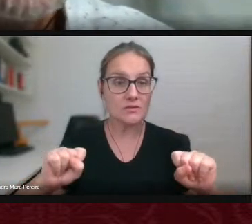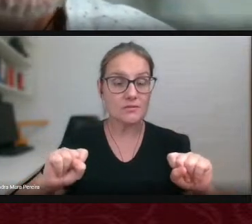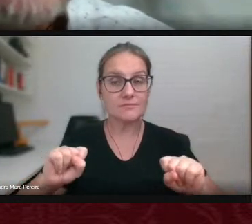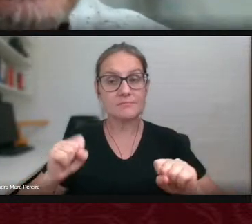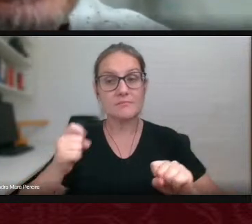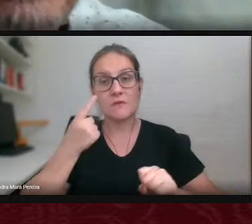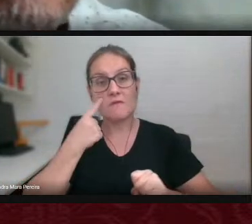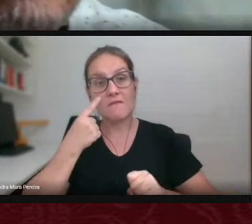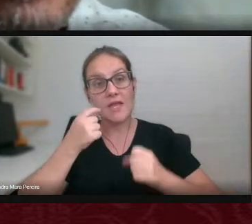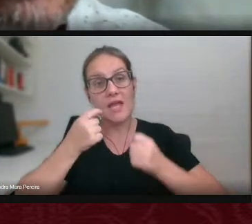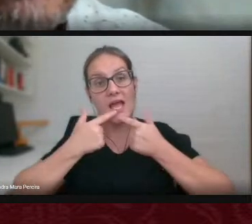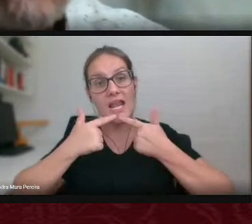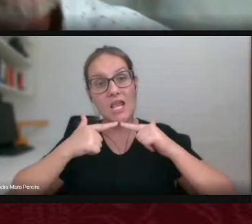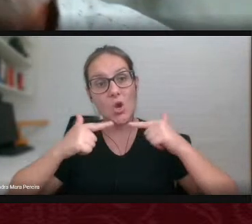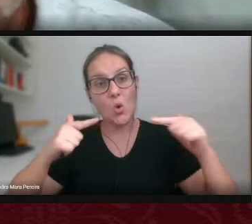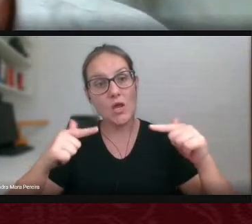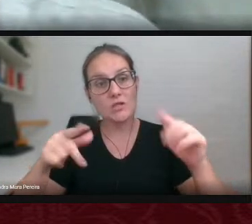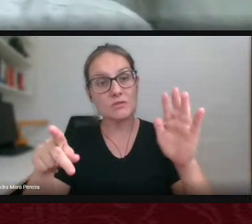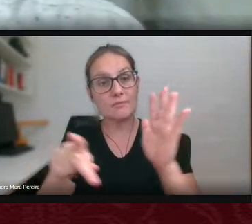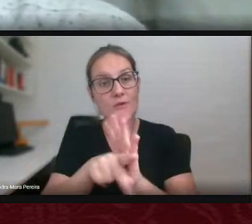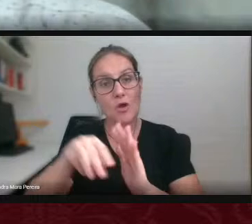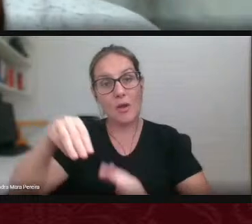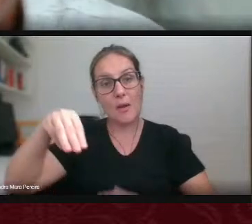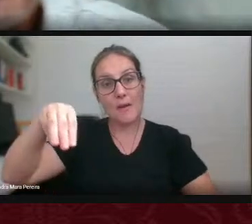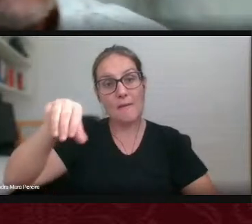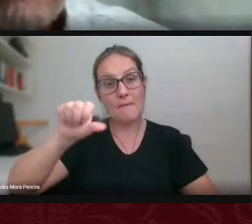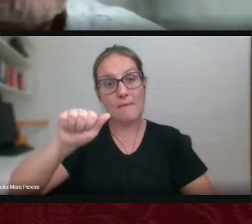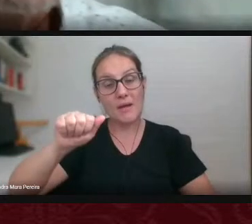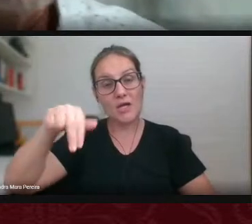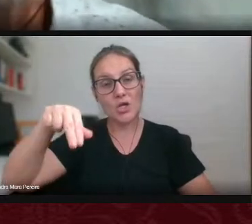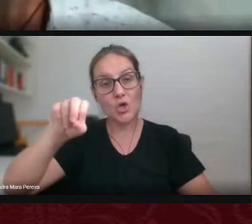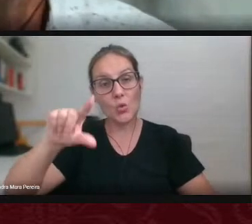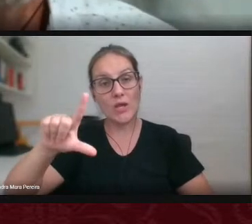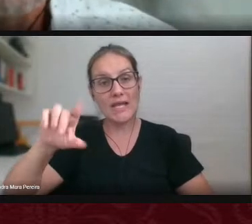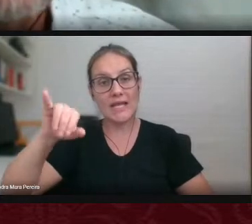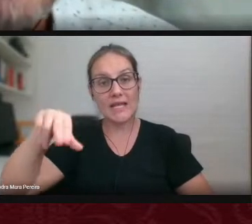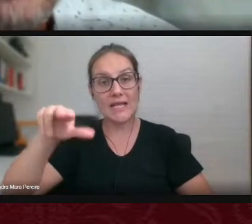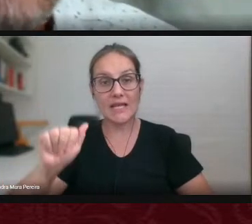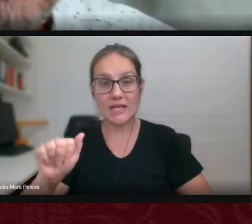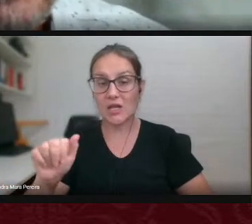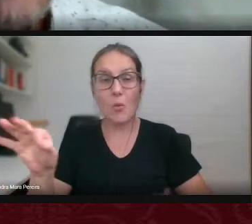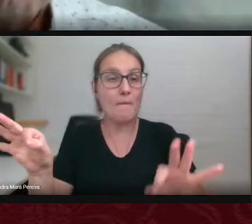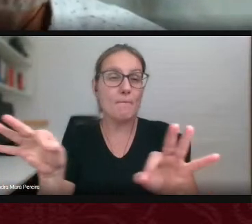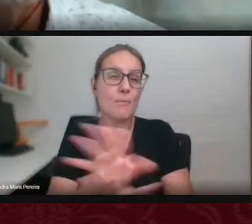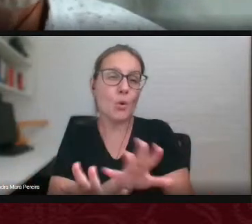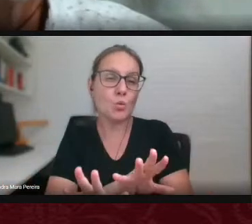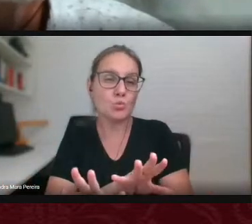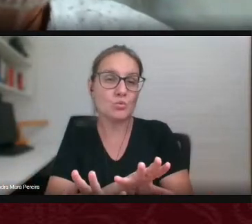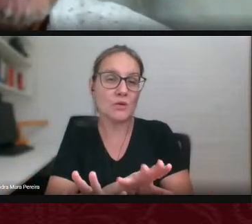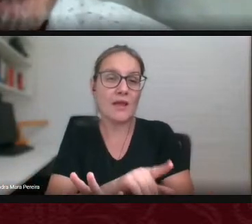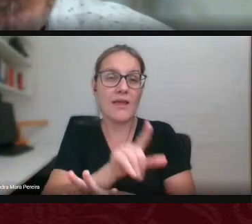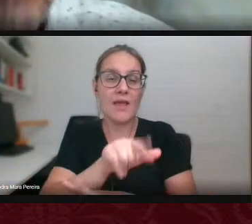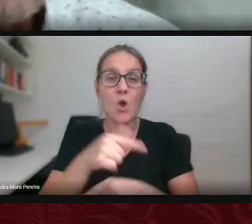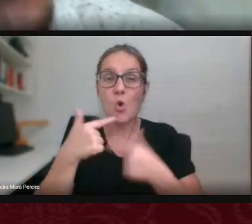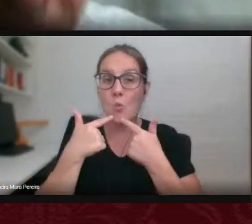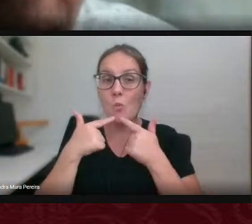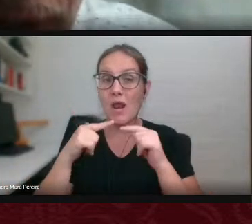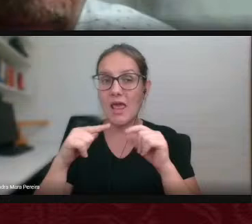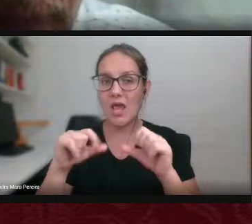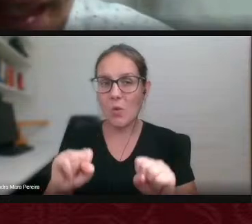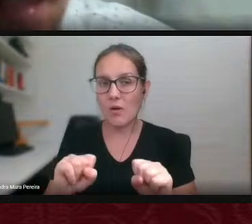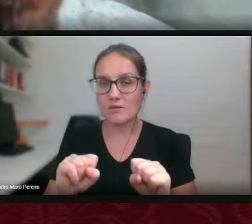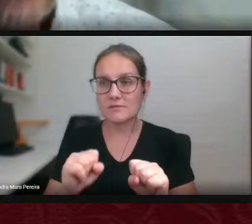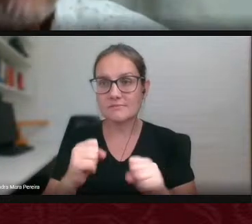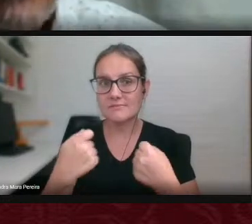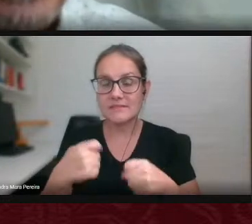manuelina ou barrosiana não é uma linguagem pronta é uma linguagem a fazer